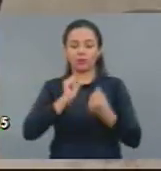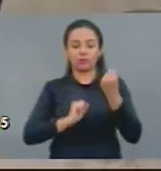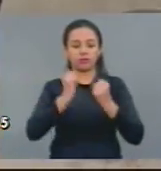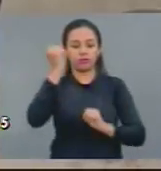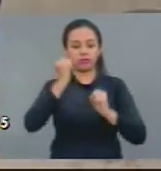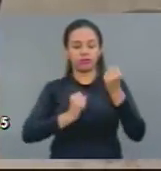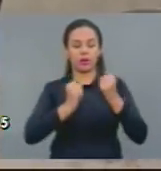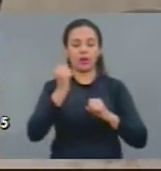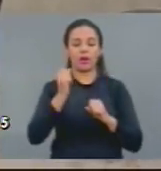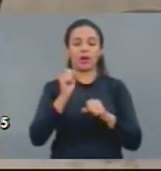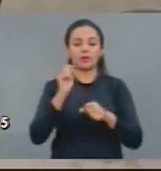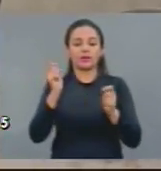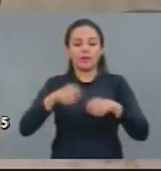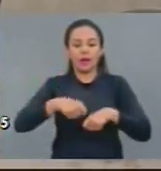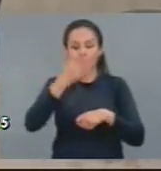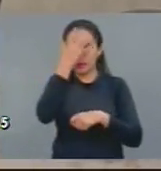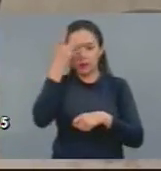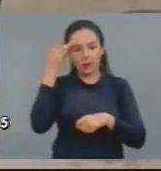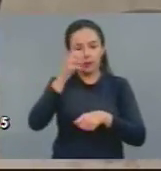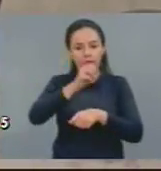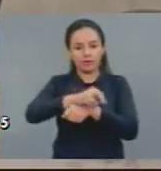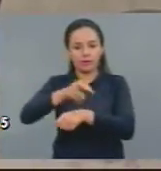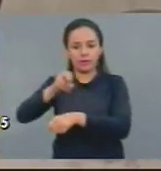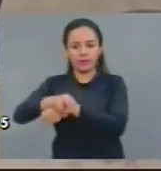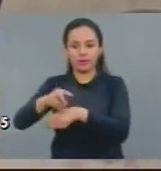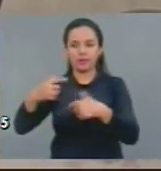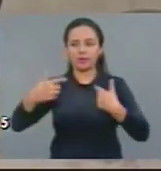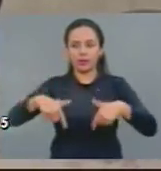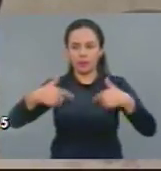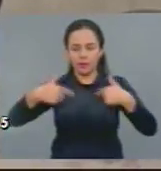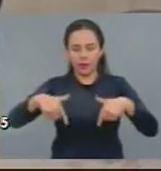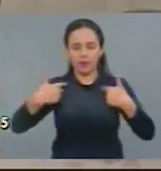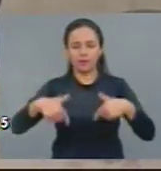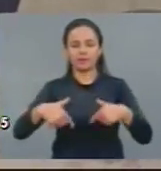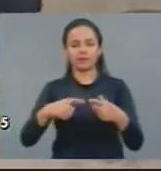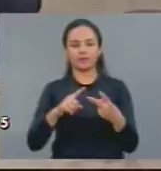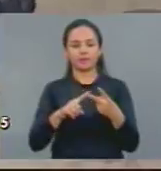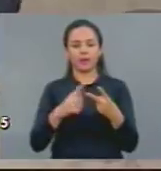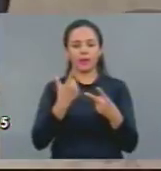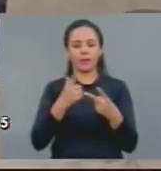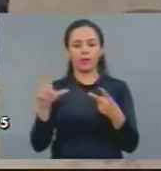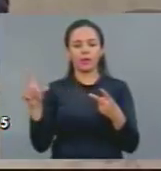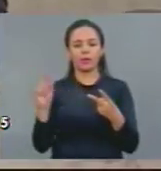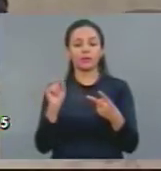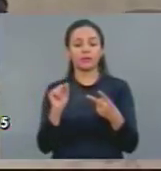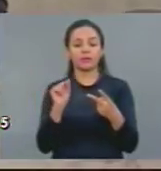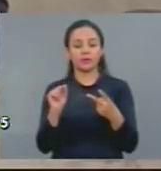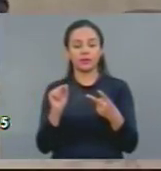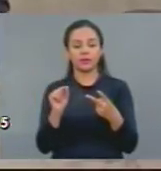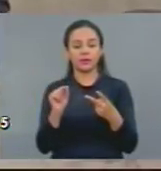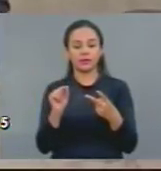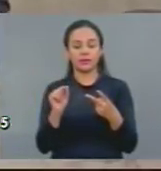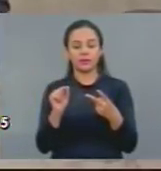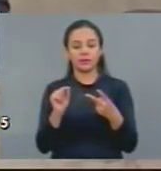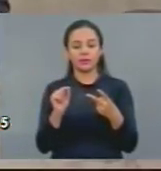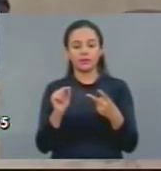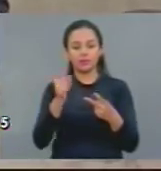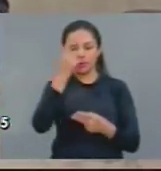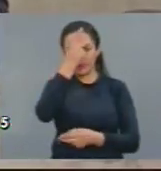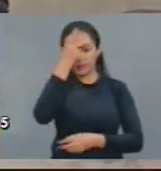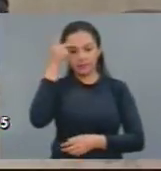possam gerar emprego, possam gerar renda, possam produzir. Uma coisa é o abastecimento humano, que